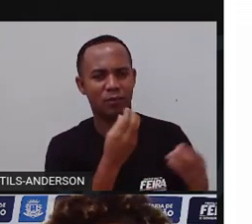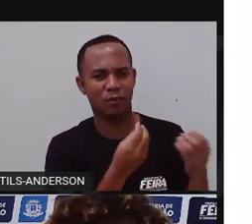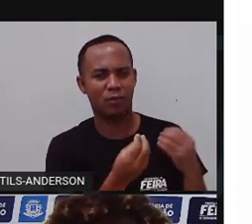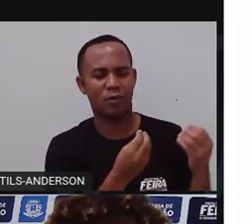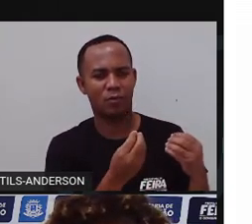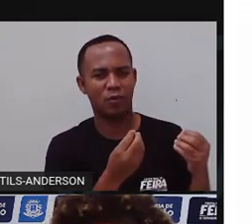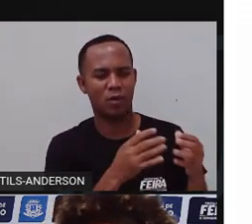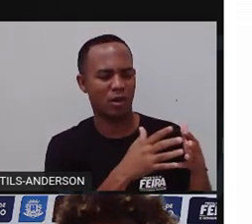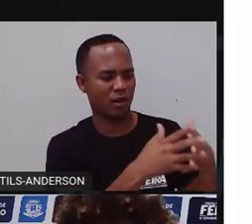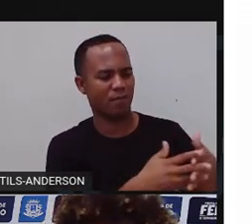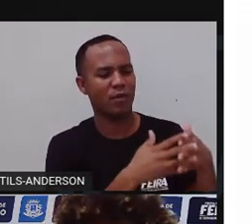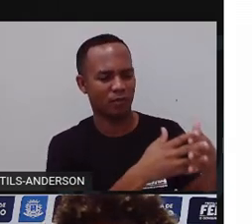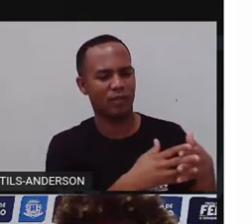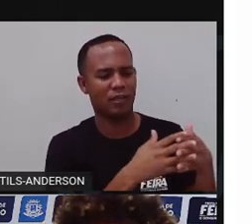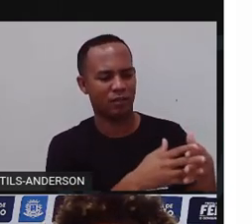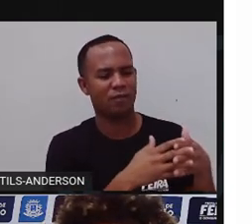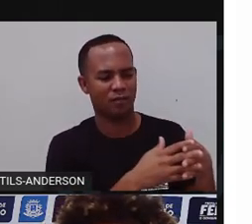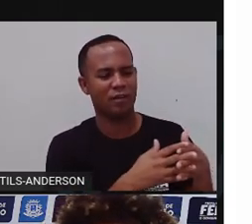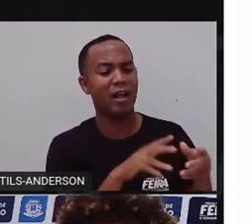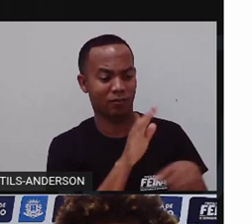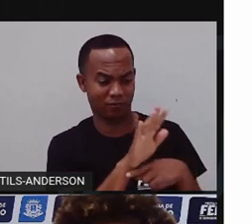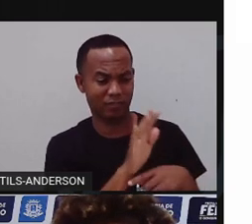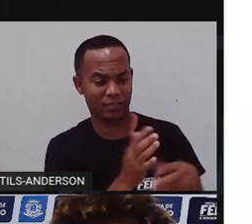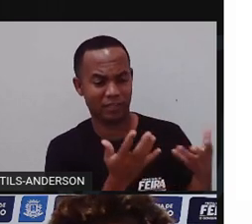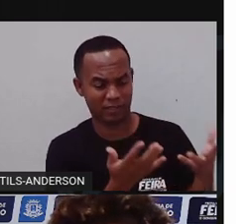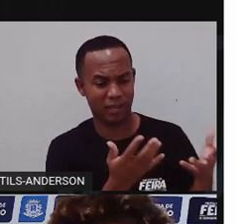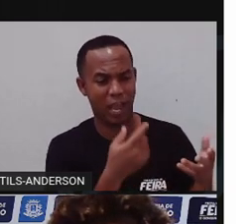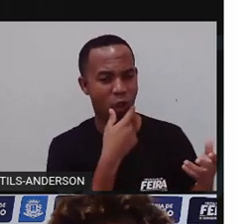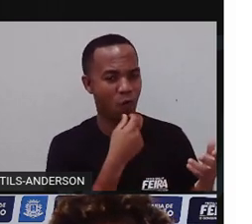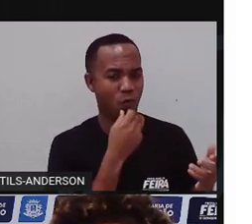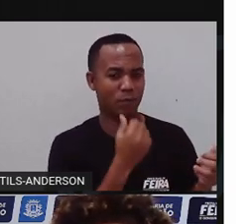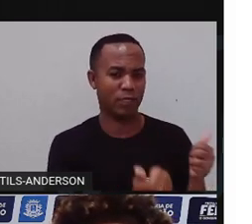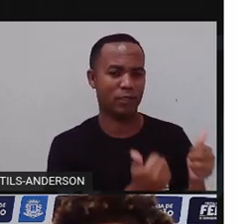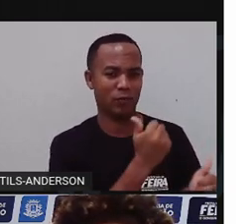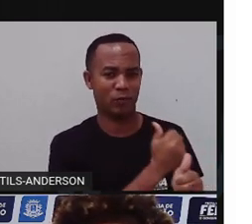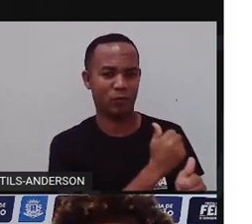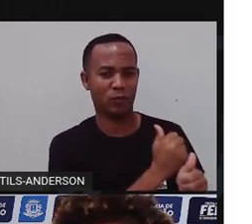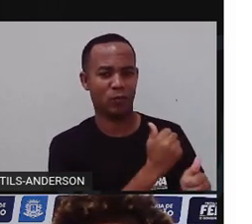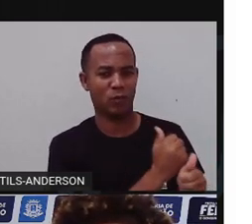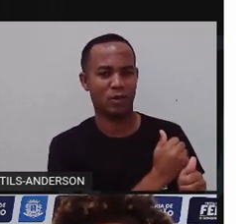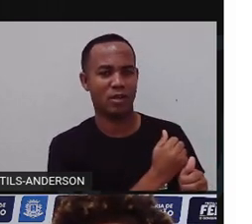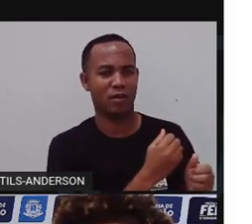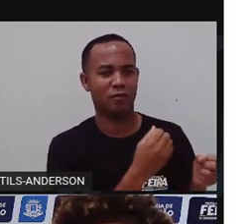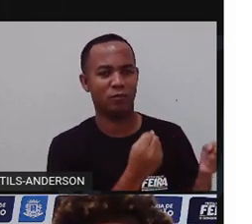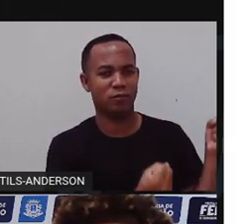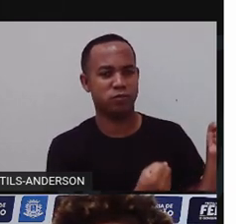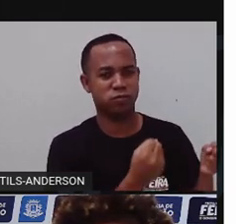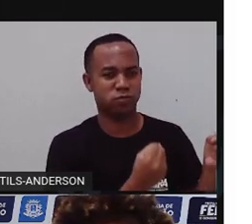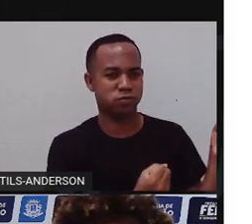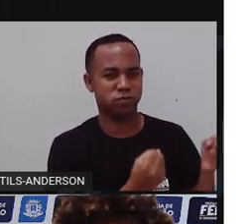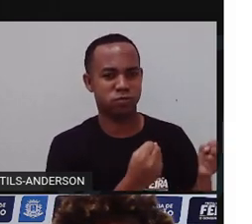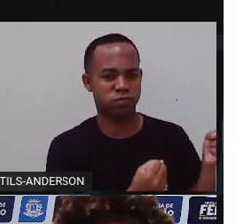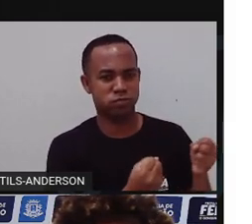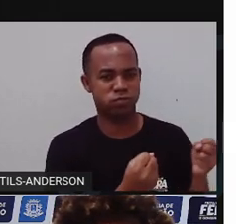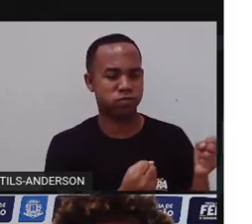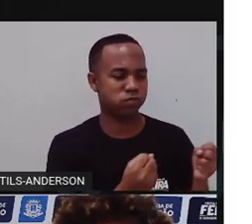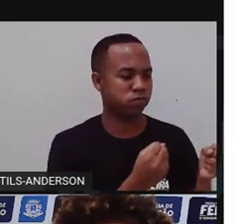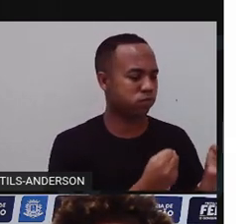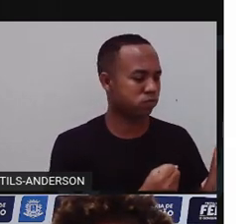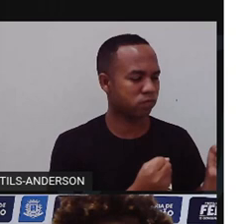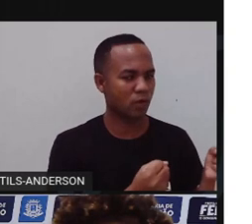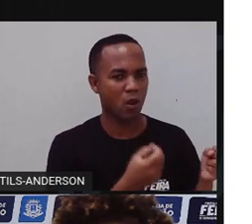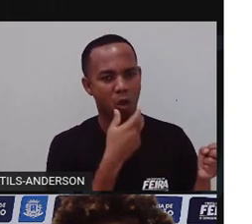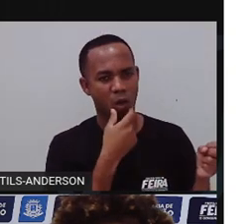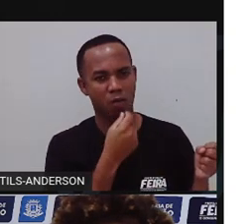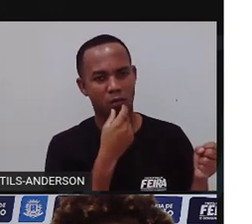O caminhoneiro aceitou e deixou o sujis dirigir. Quando voltaram ao lixão à noite, o caminhoneiro já havia